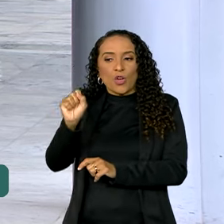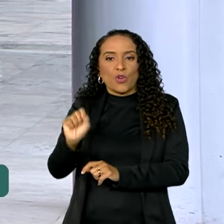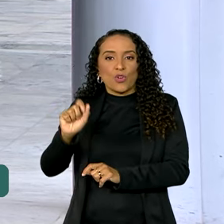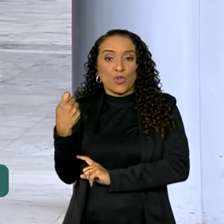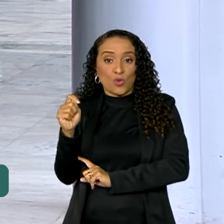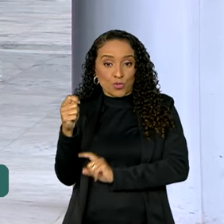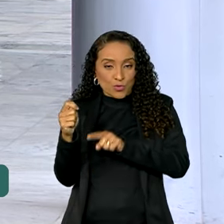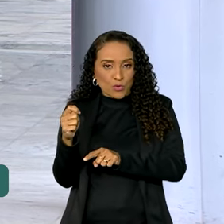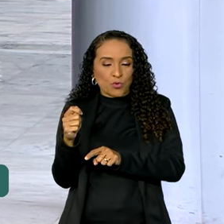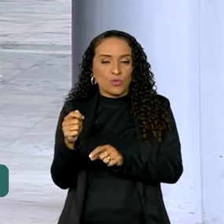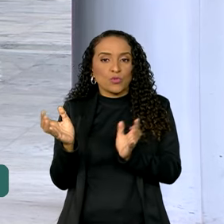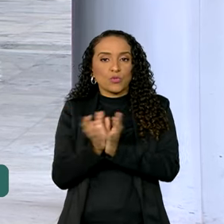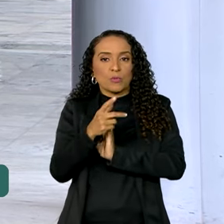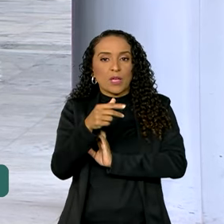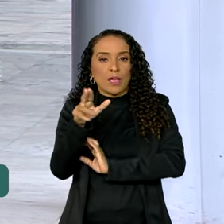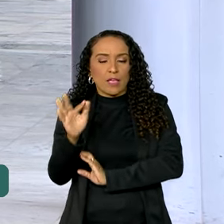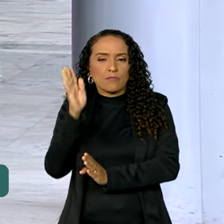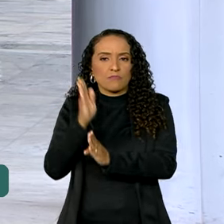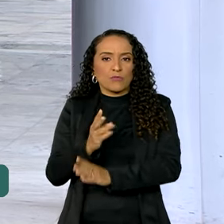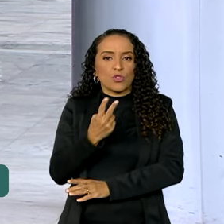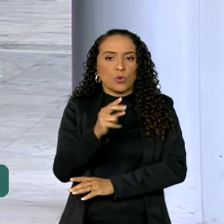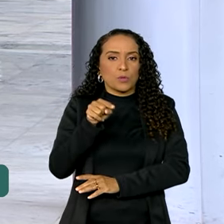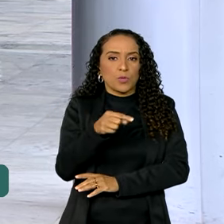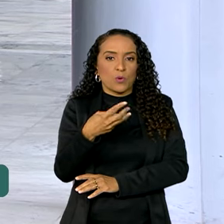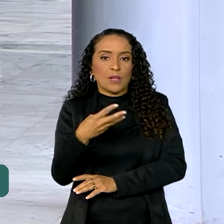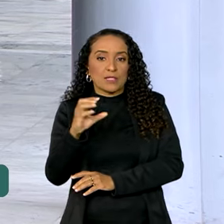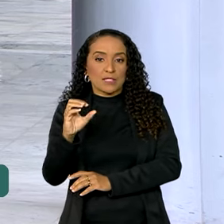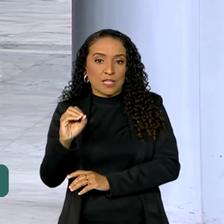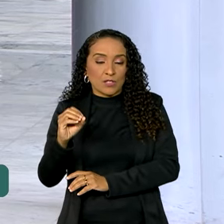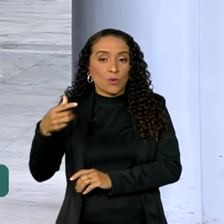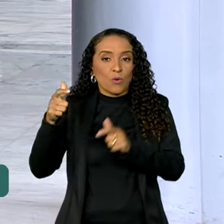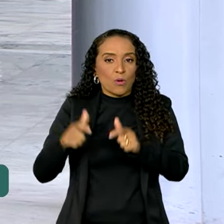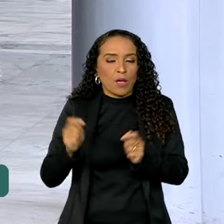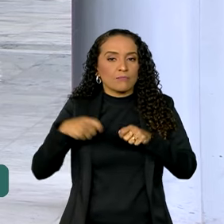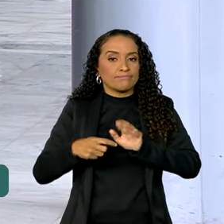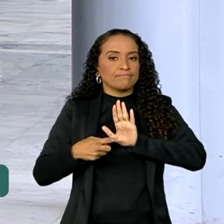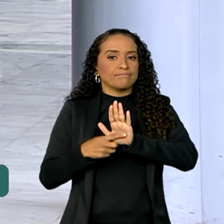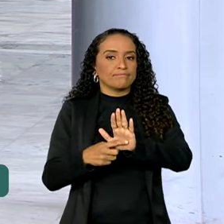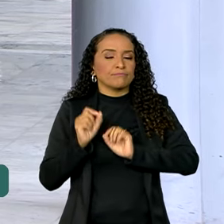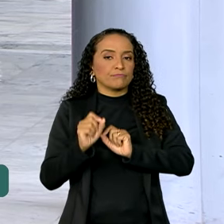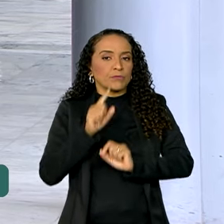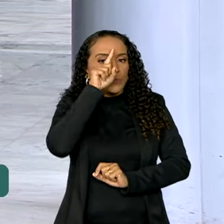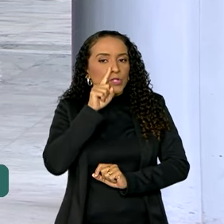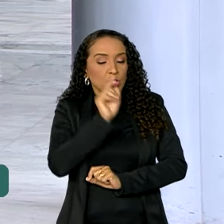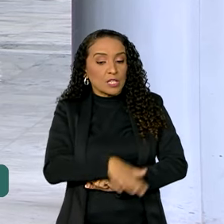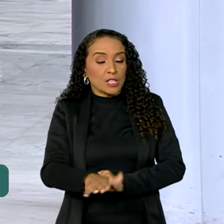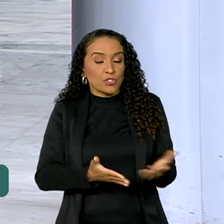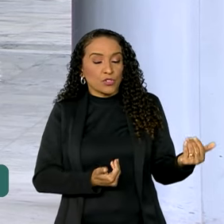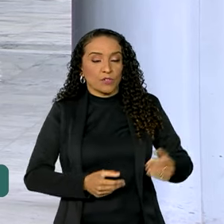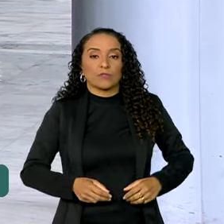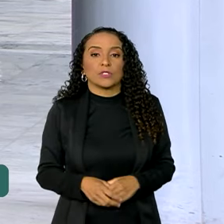do Sul. As equipes da PRF identificaram 2.400 locais que podem representar risco para as crianças e